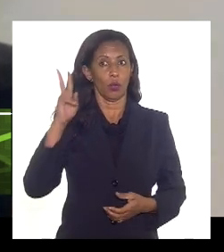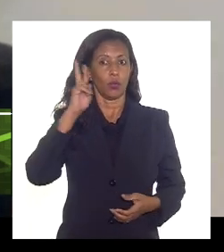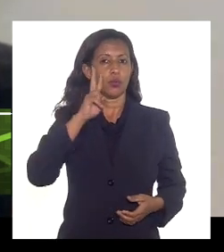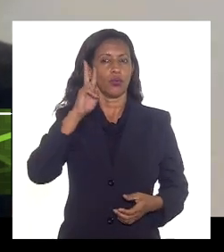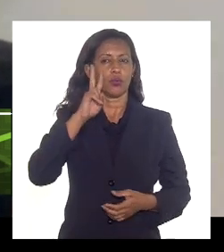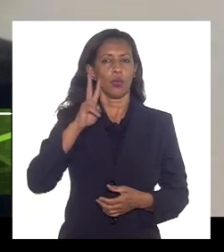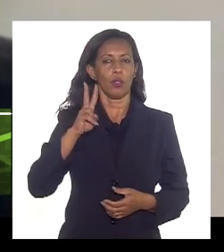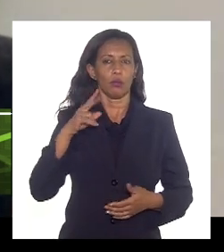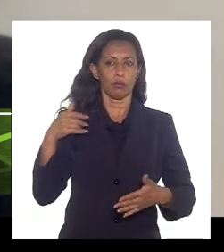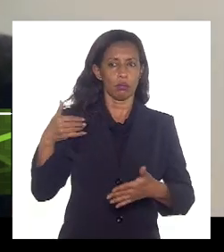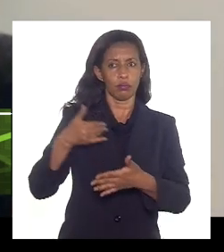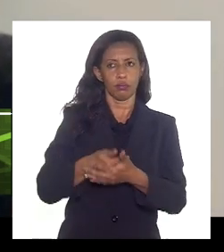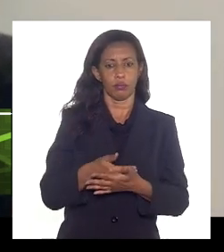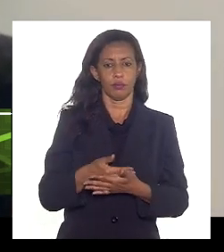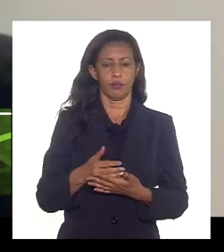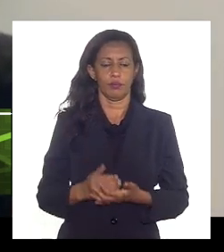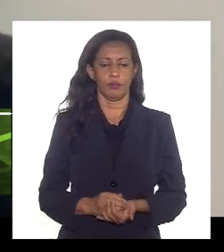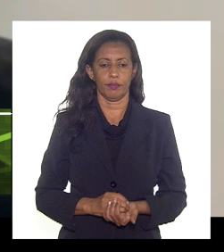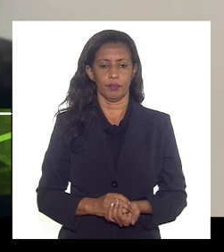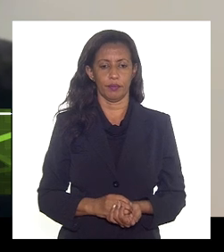nessa figura que é vista aqui